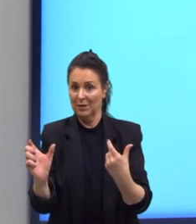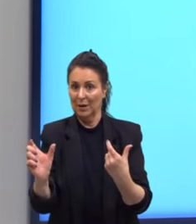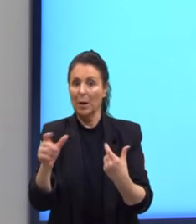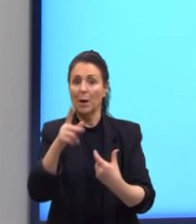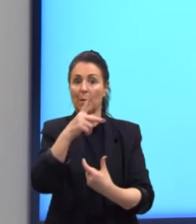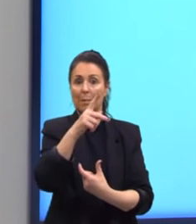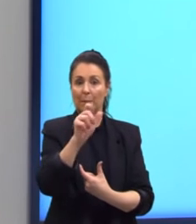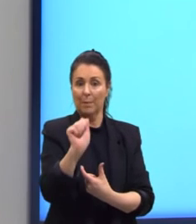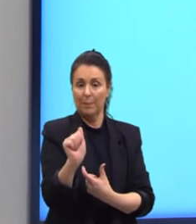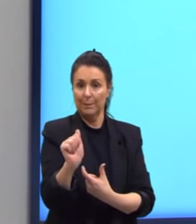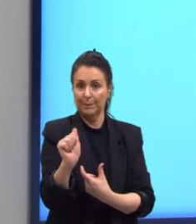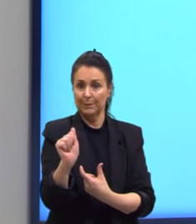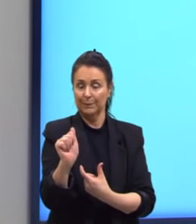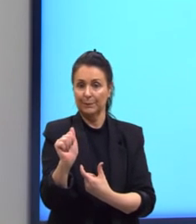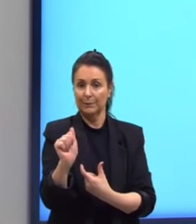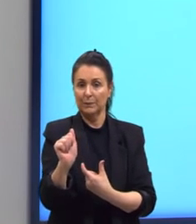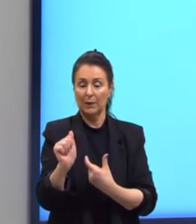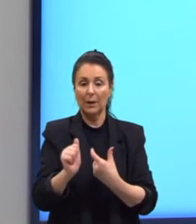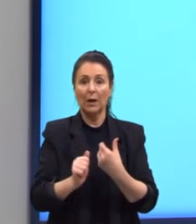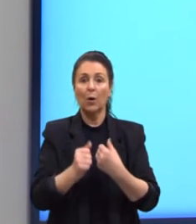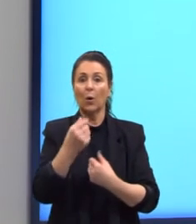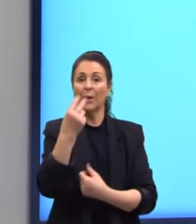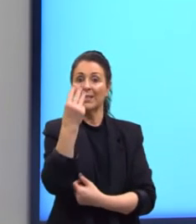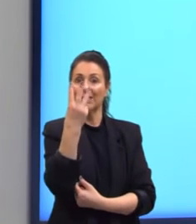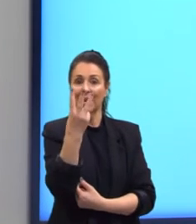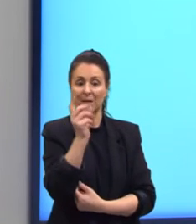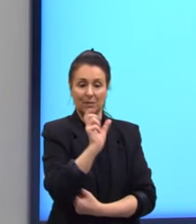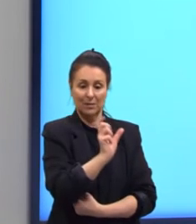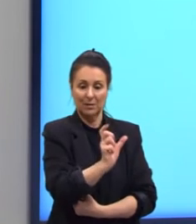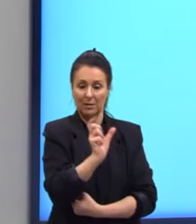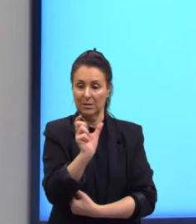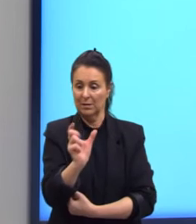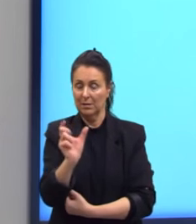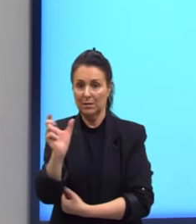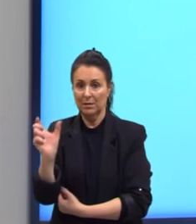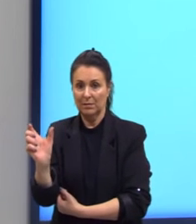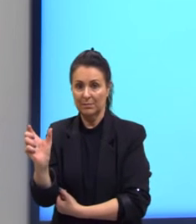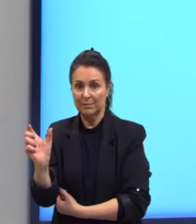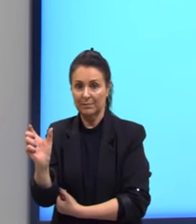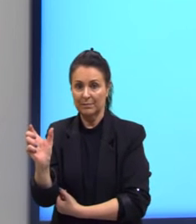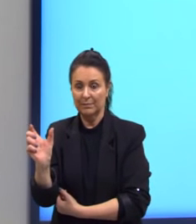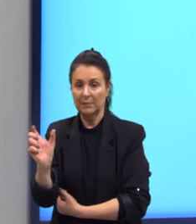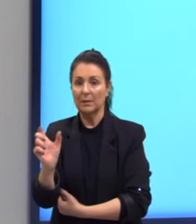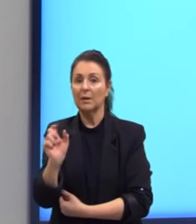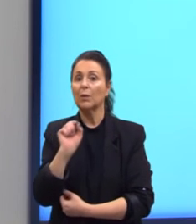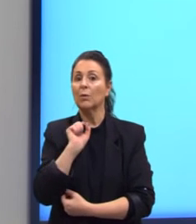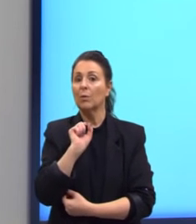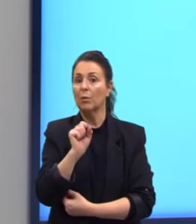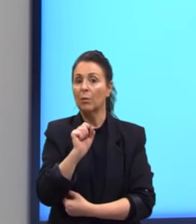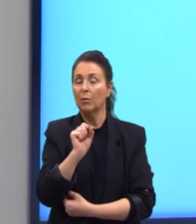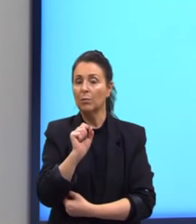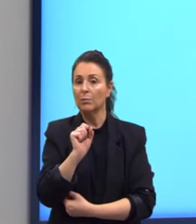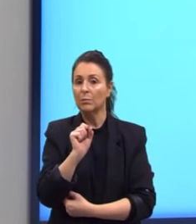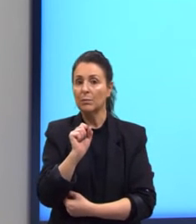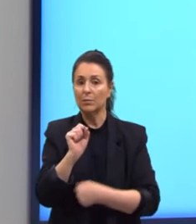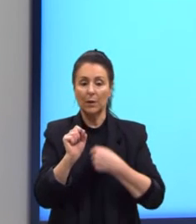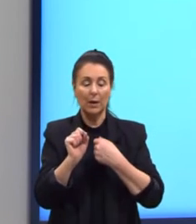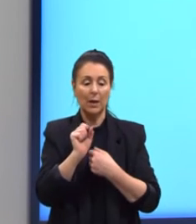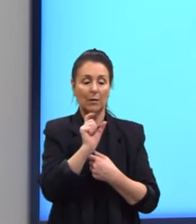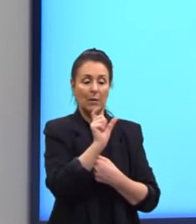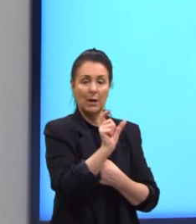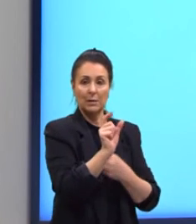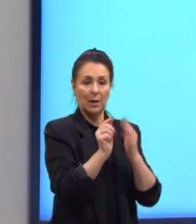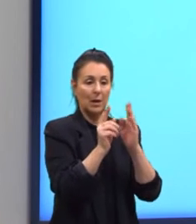que que significa termos três termos consecutivos? São três termos que vem um logo em